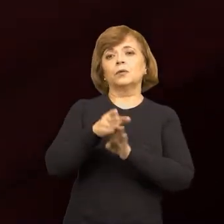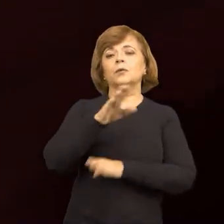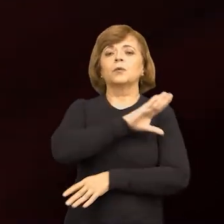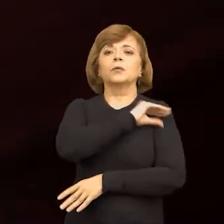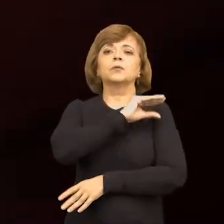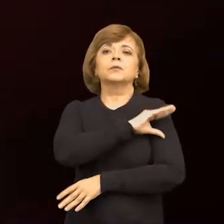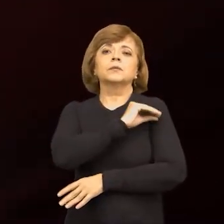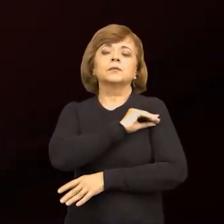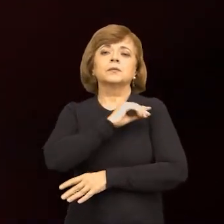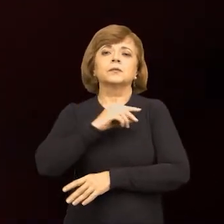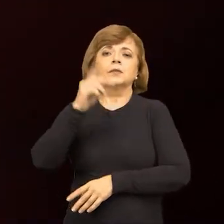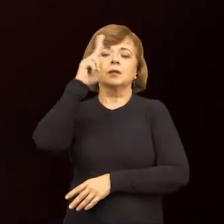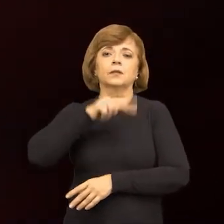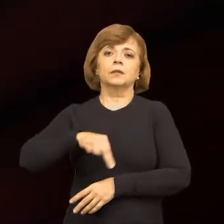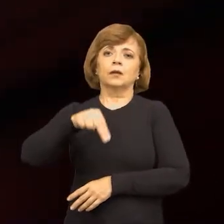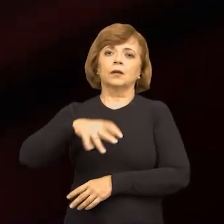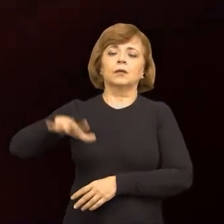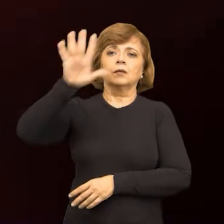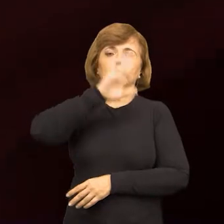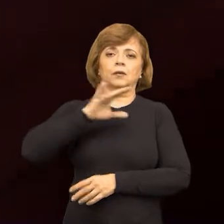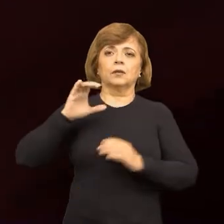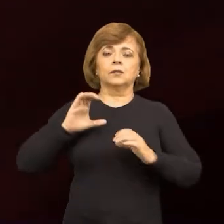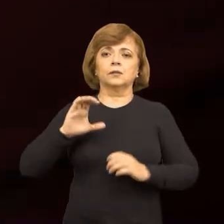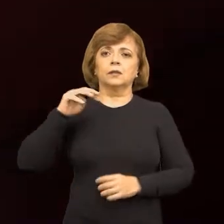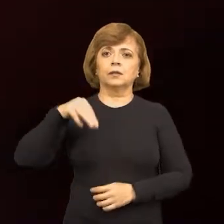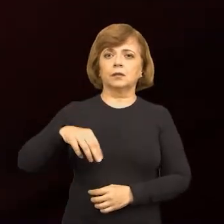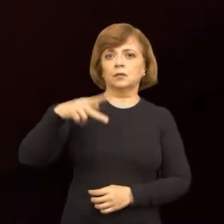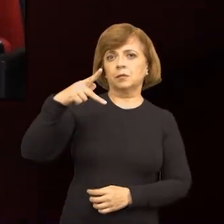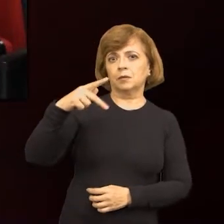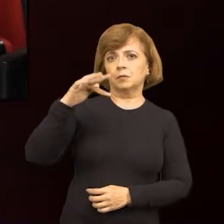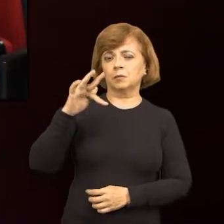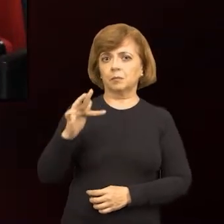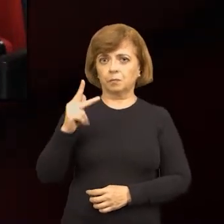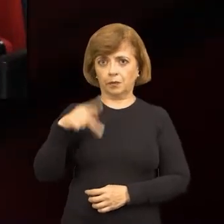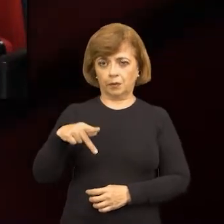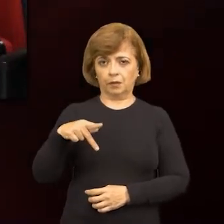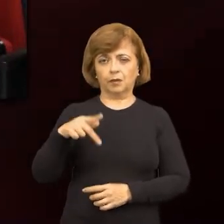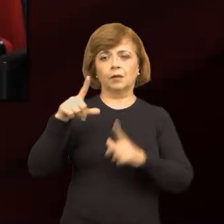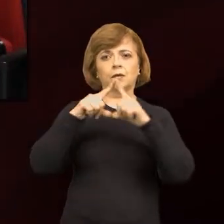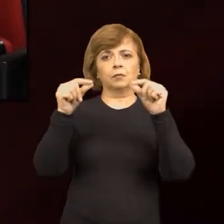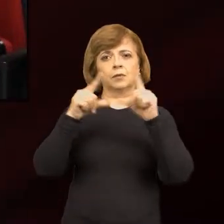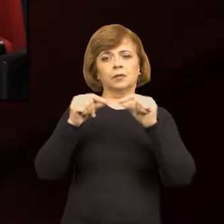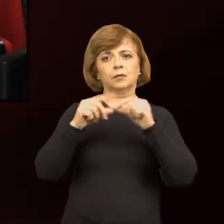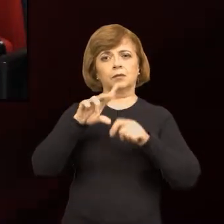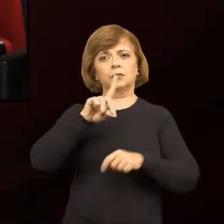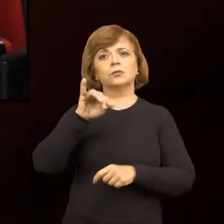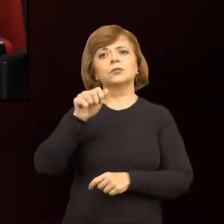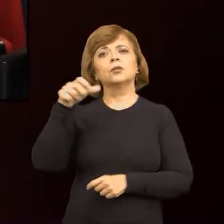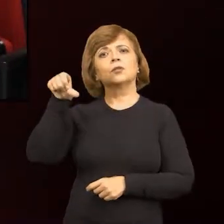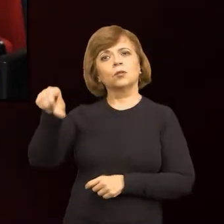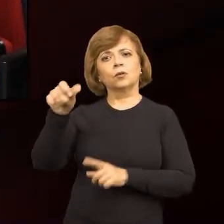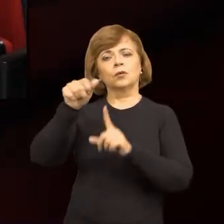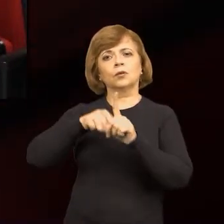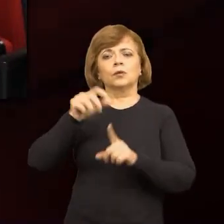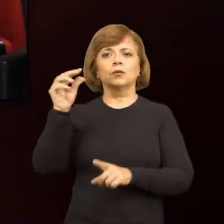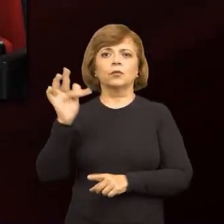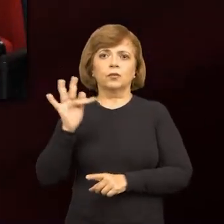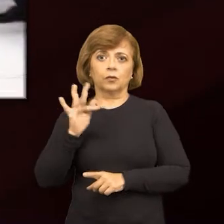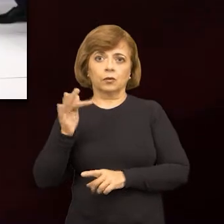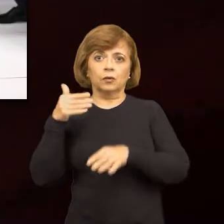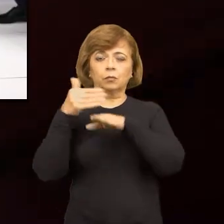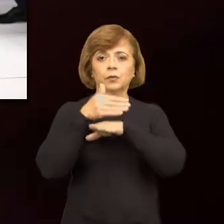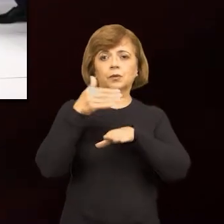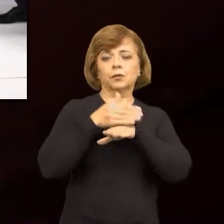Ministério Público, CNMP, em 9 de fevereiro, em Brasília. O encontro teve a participação do